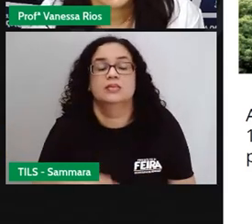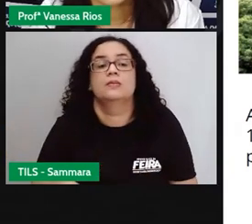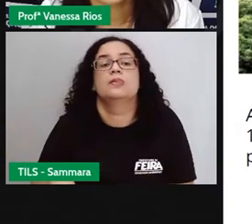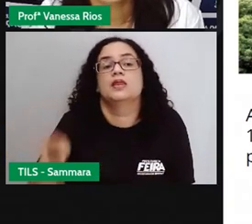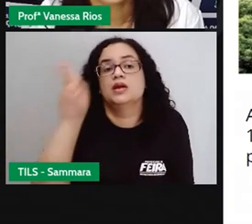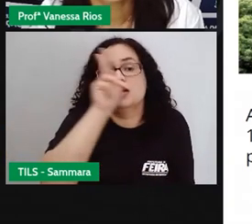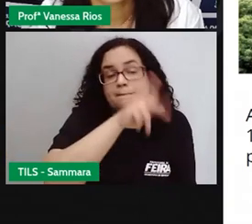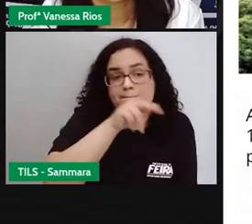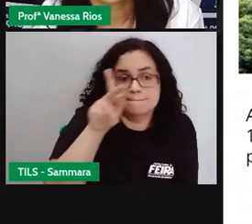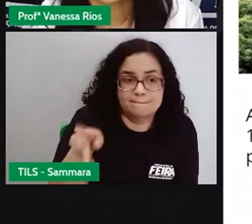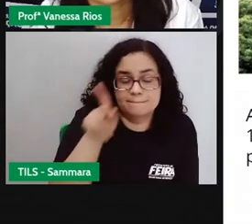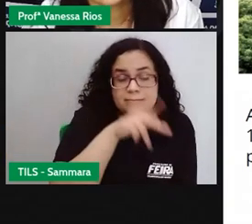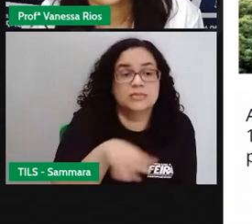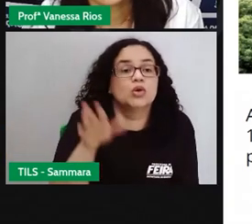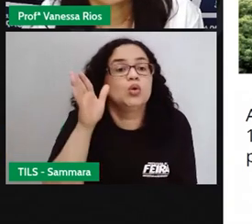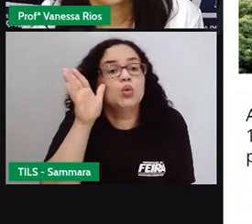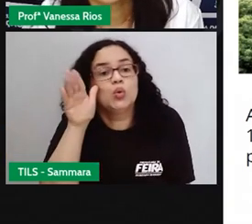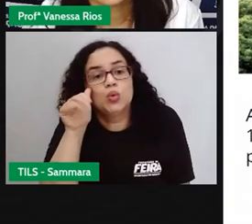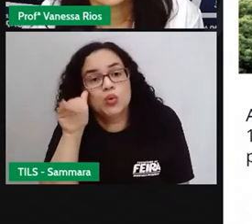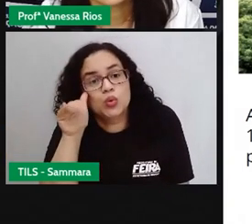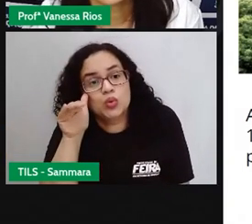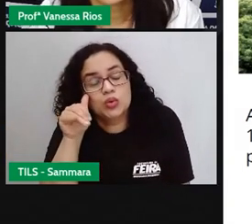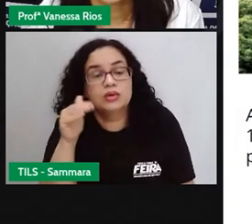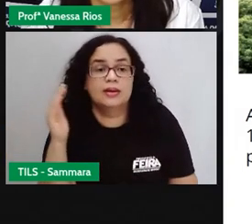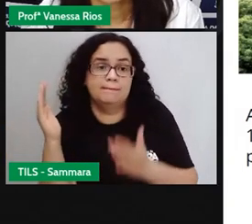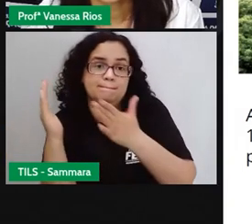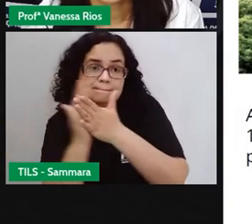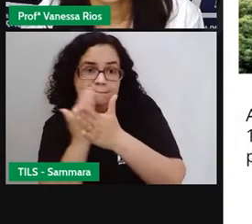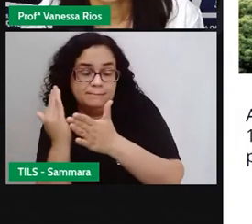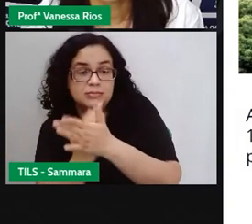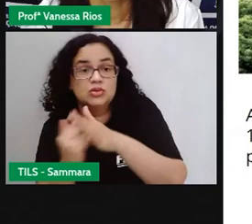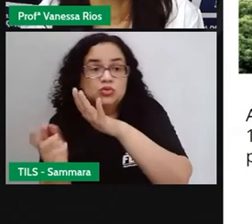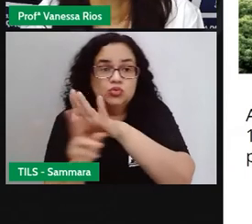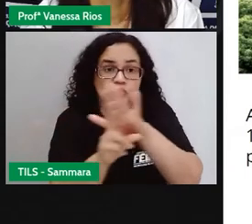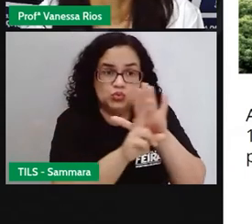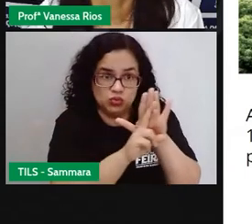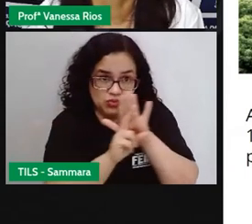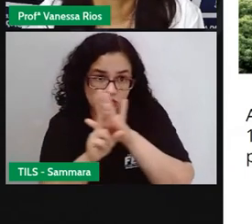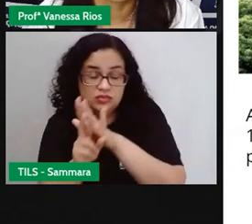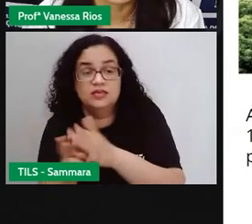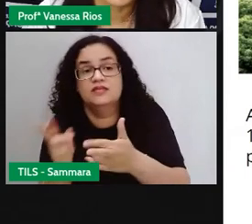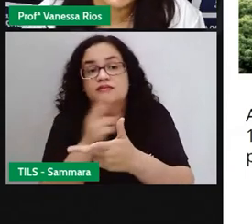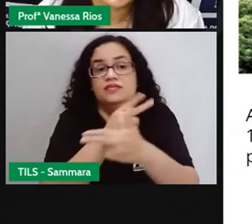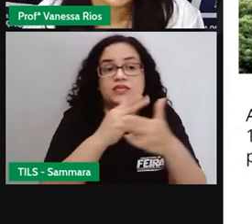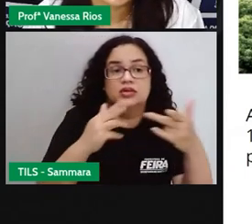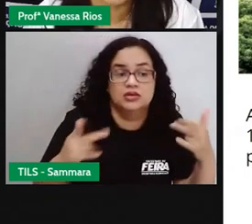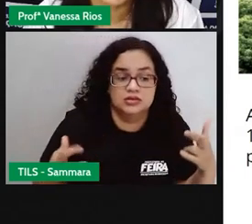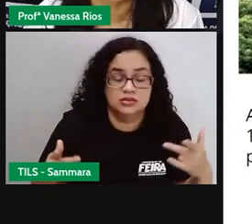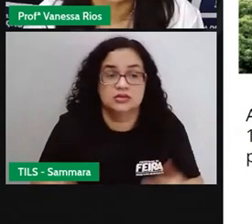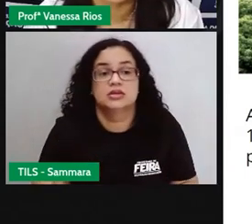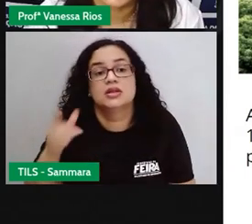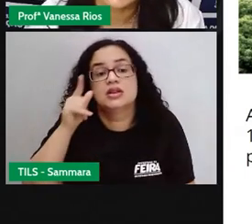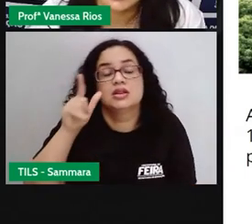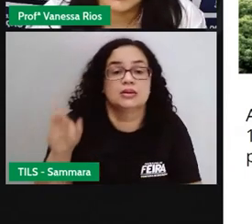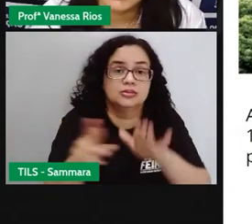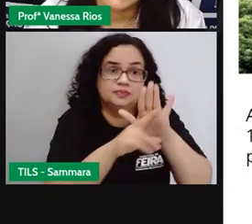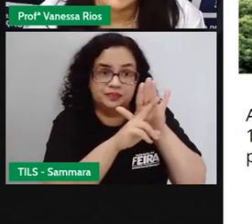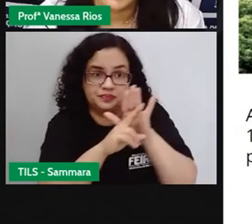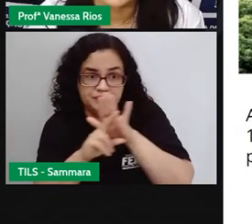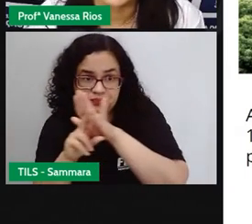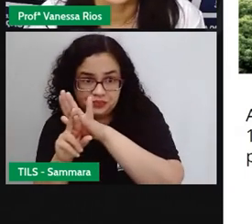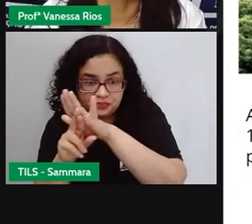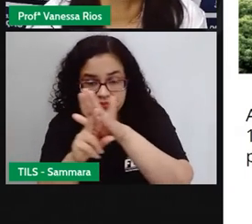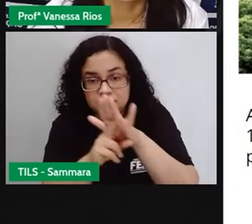né, a imagem, essa curiosidade sobre biblioteca para mostrar, assim, que não importa o tamanho. Essa aí é uma representação